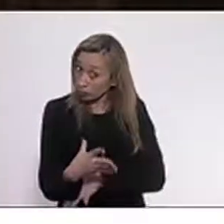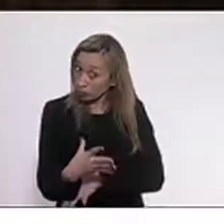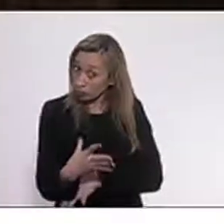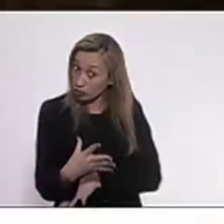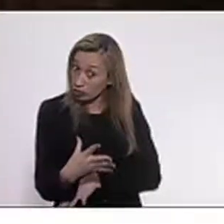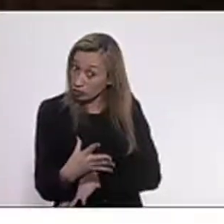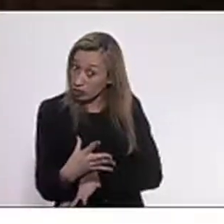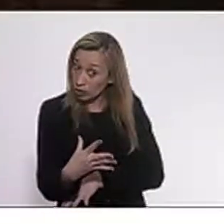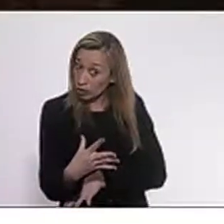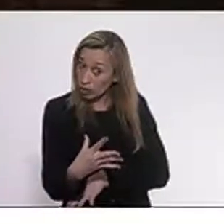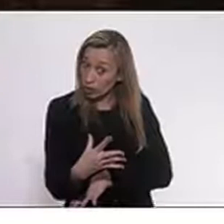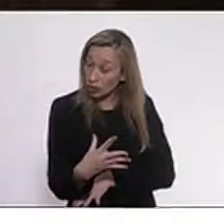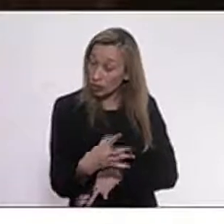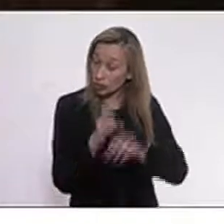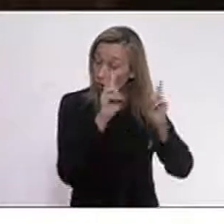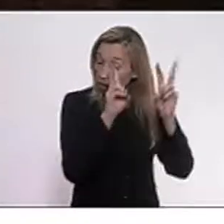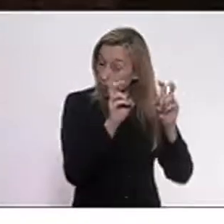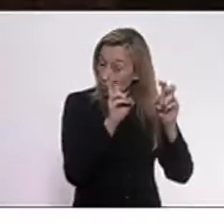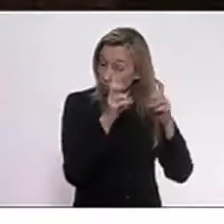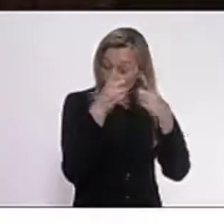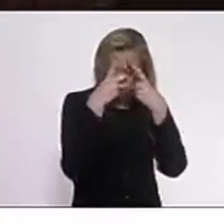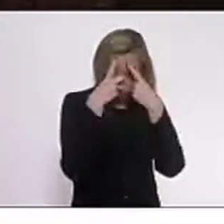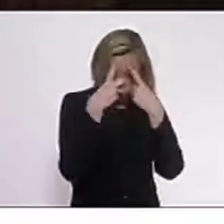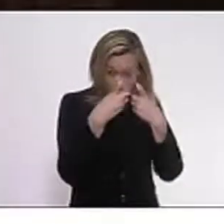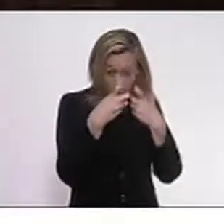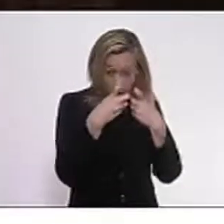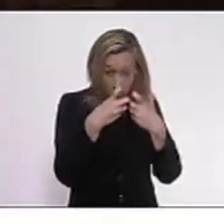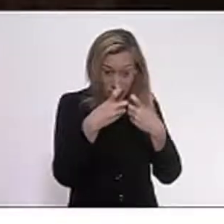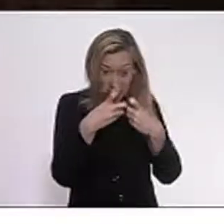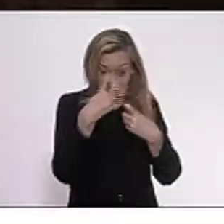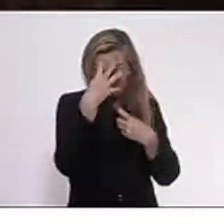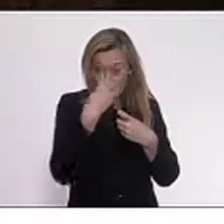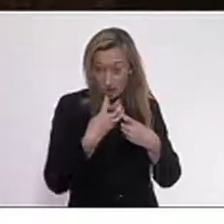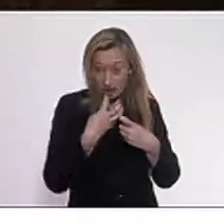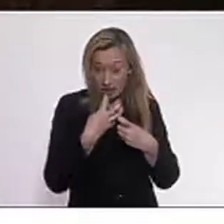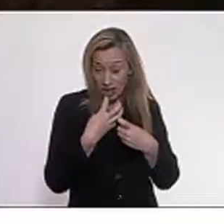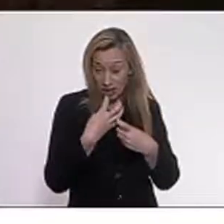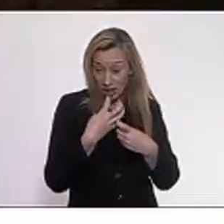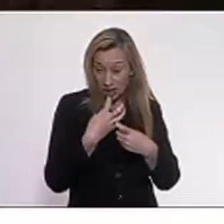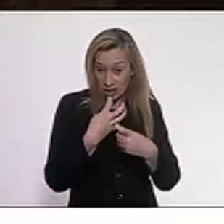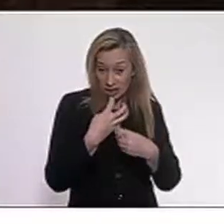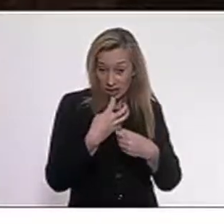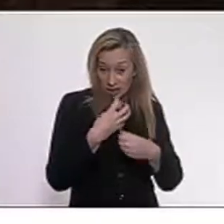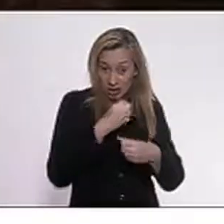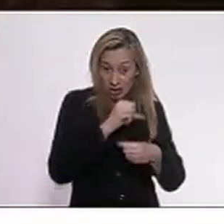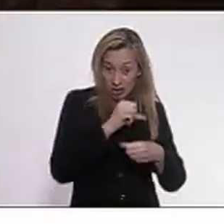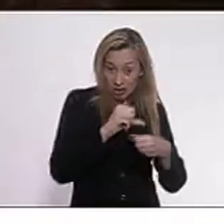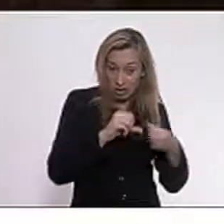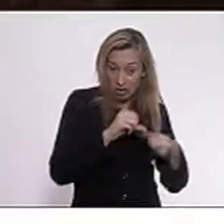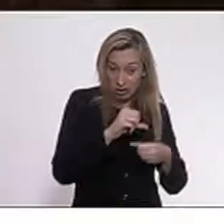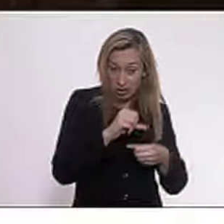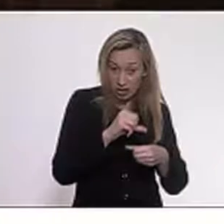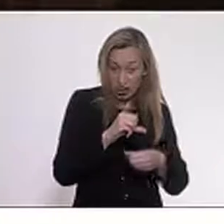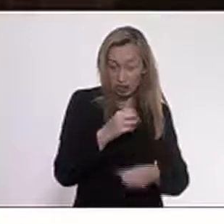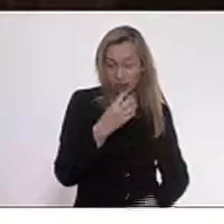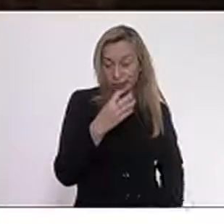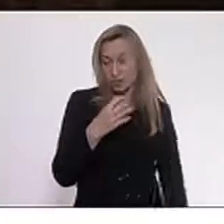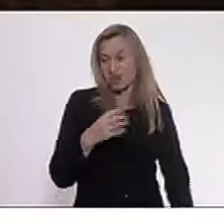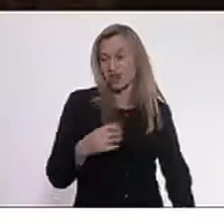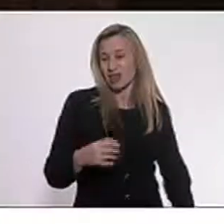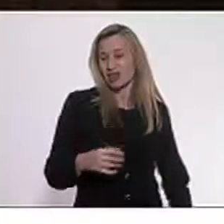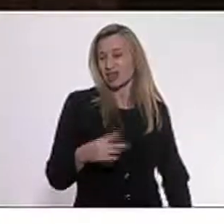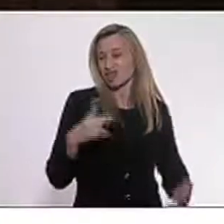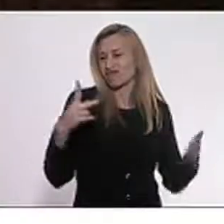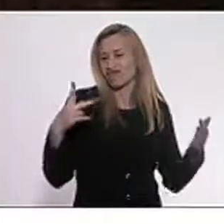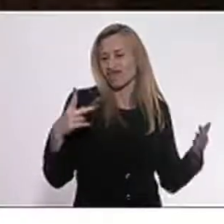para casos extremos, numa panaceia que não vai dar certo